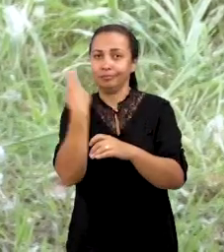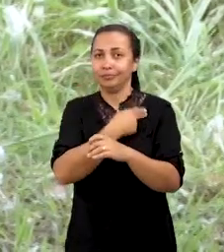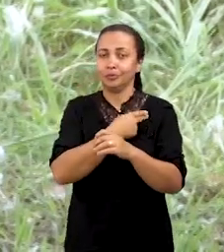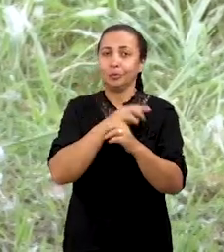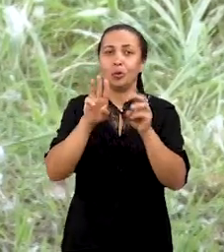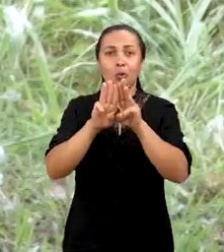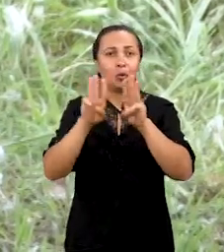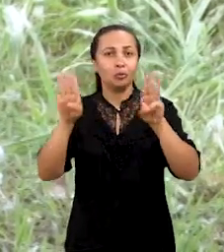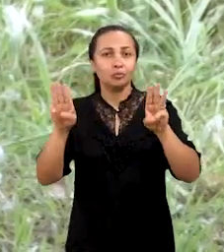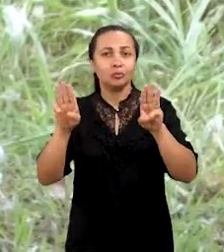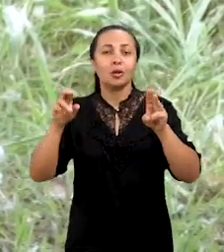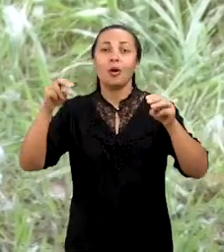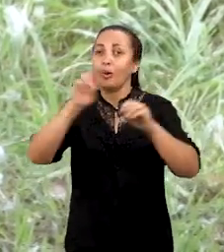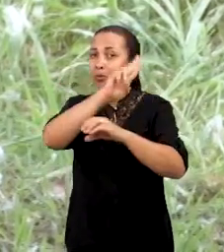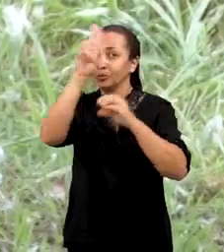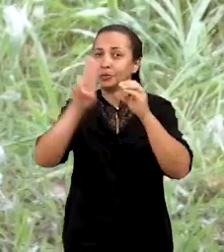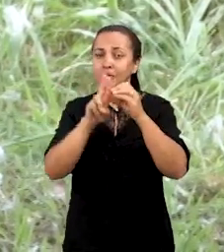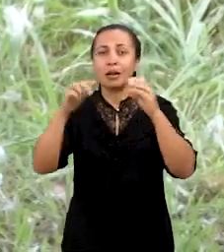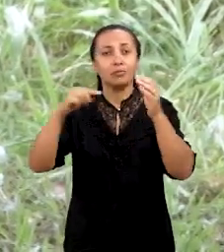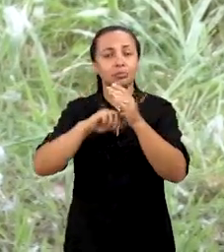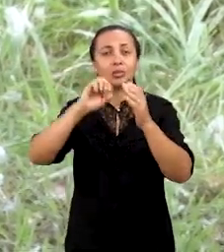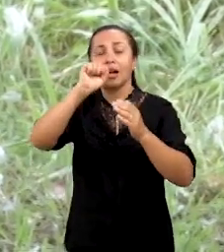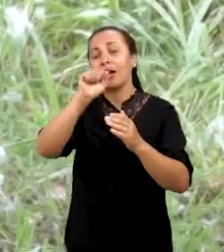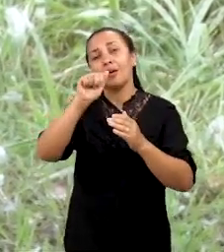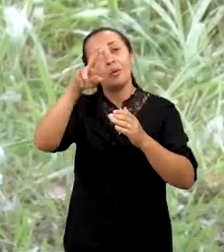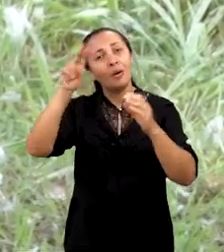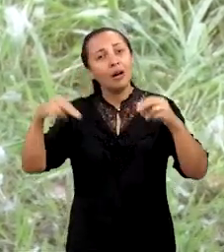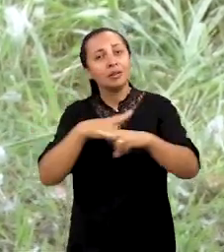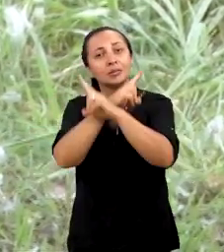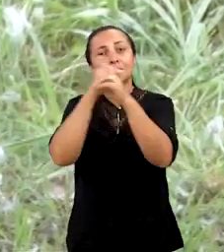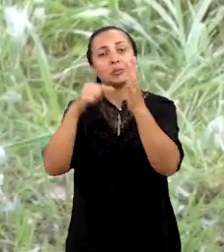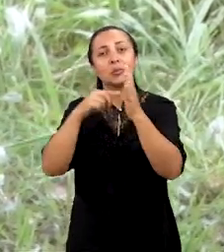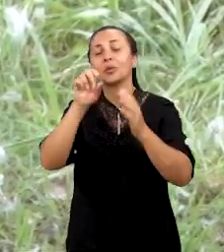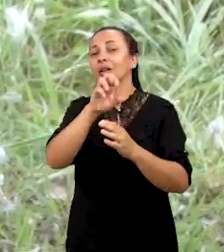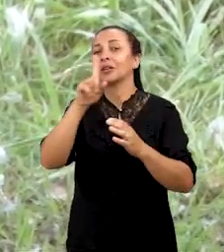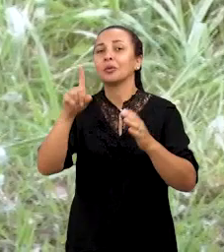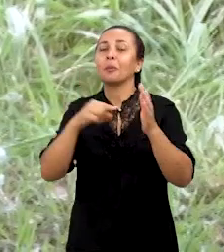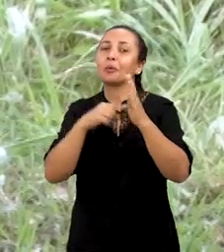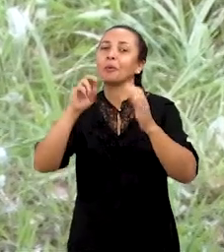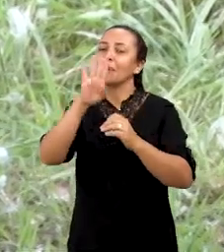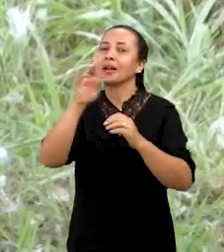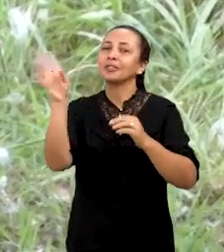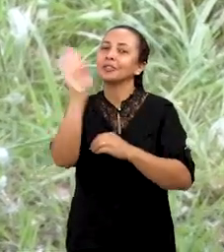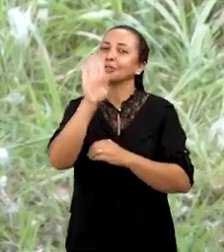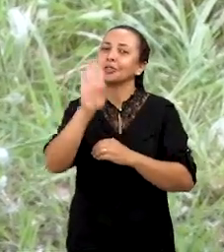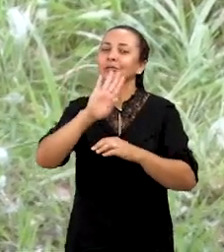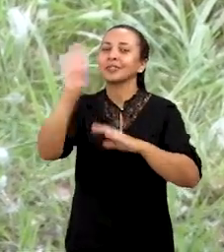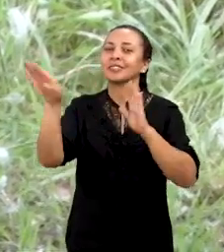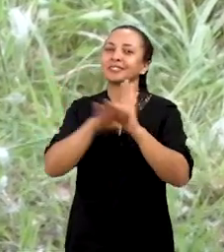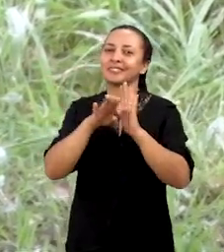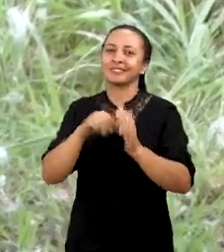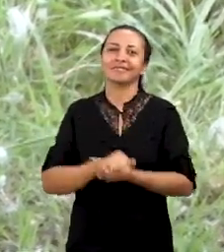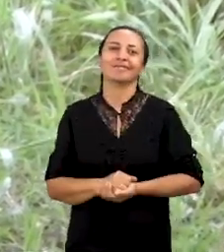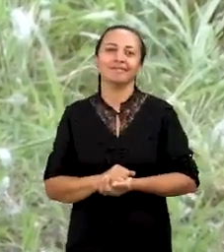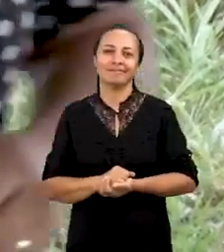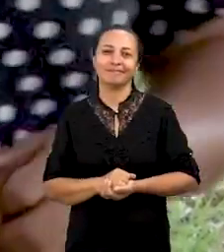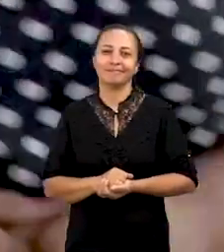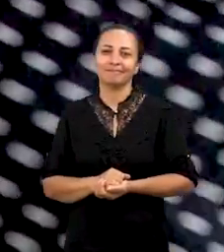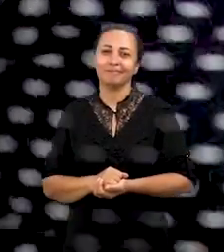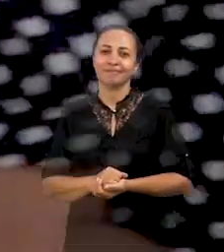univerciencia.uesb.edu.br que a gente explica por aqui. Tchau, tchau e até a próxima!